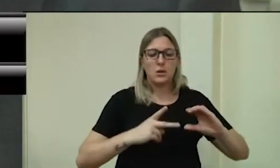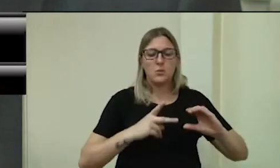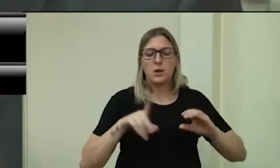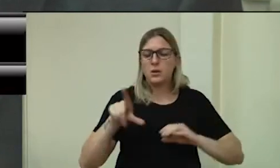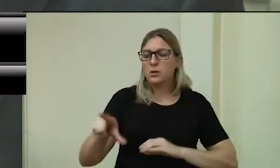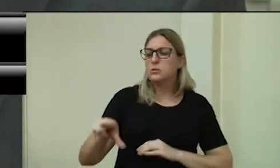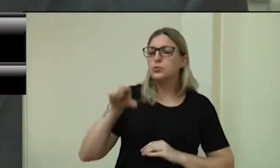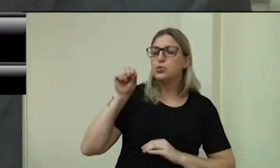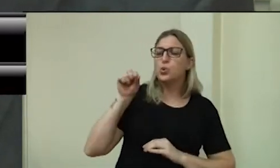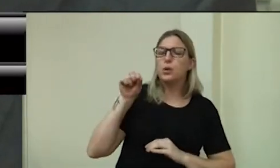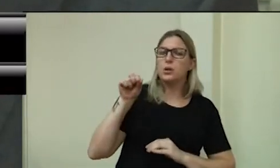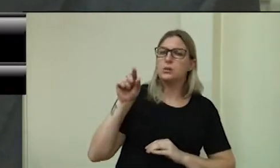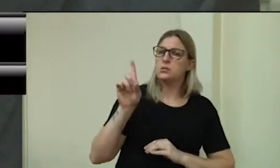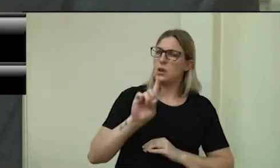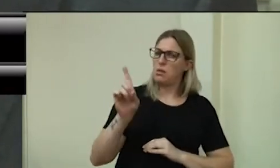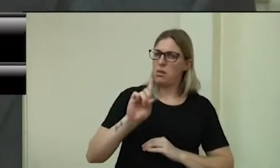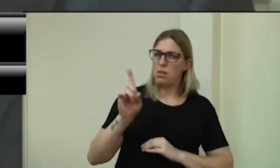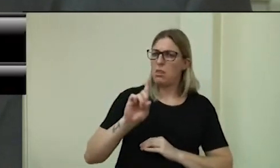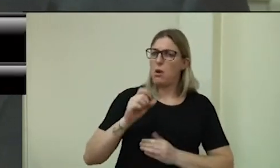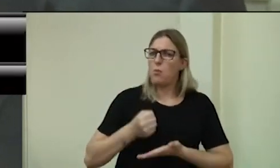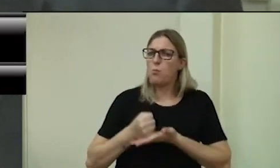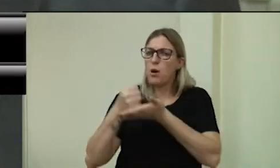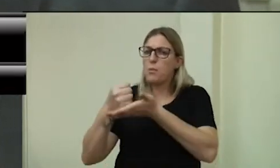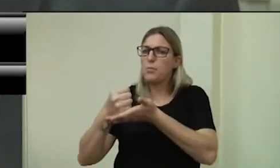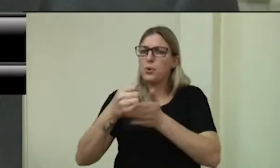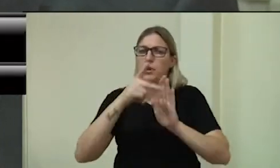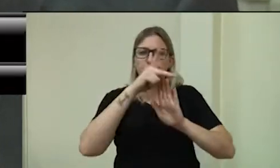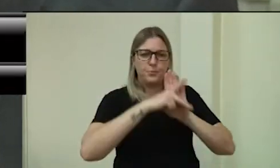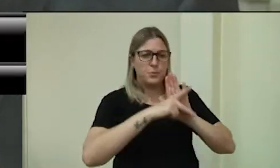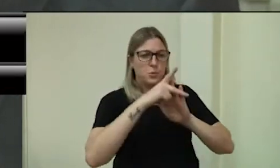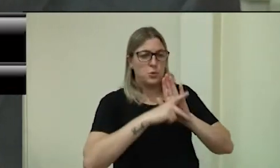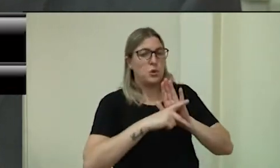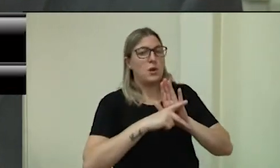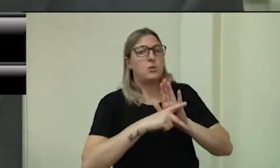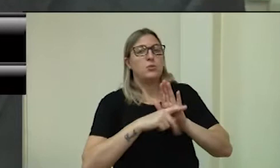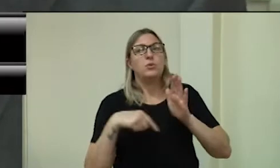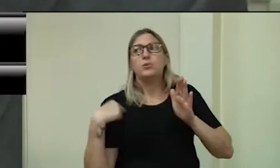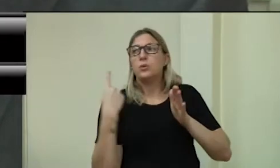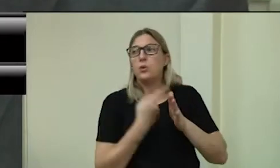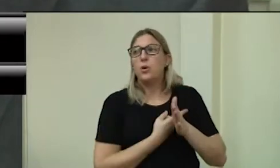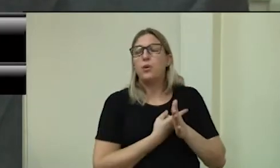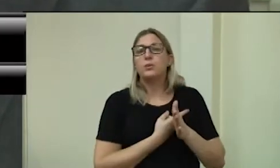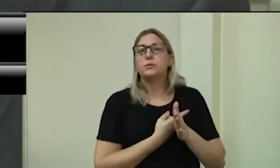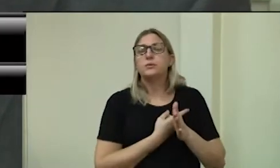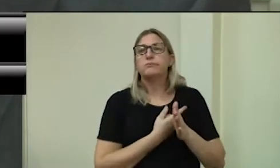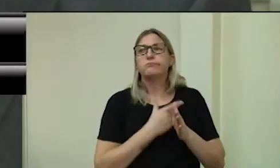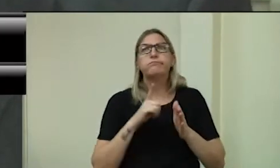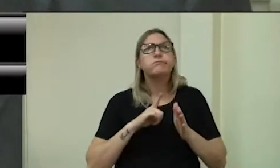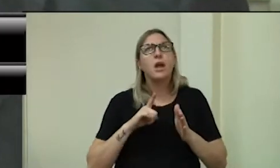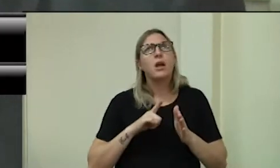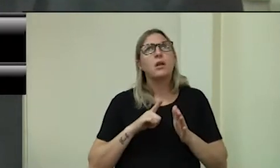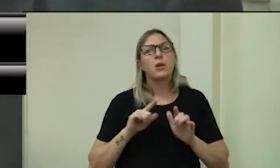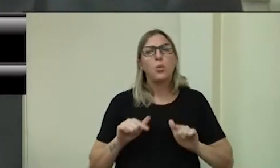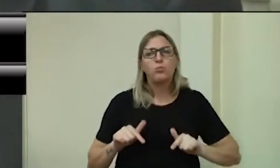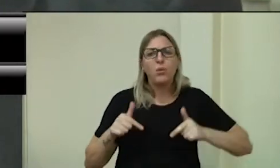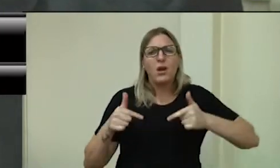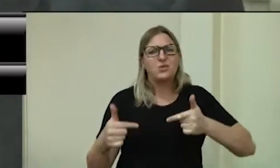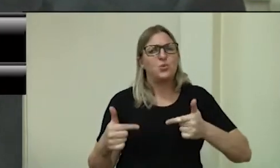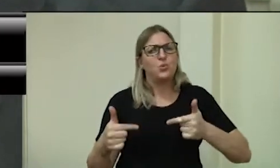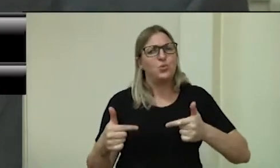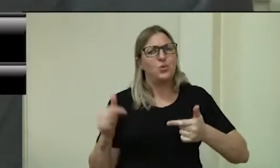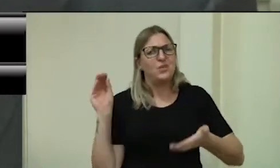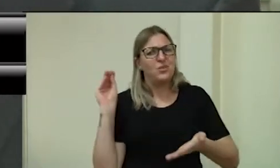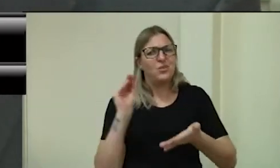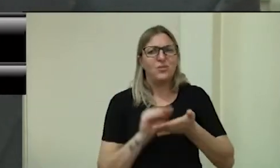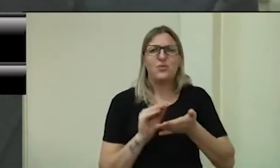avalizar esse tipo de projeto, nós estaríamos tendo uma atitude não tão responsável